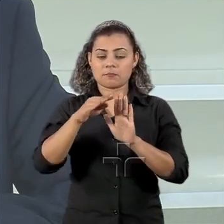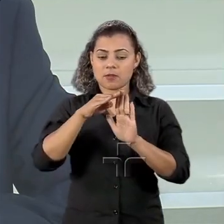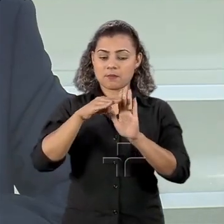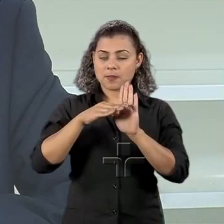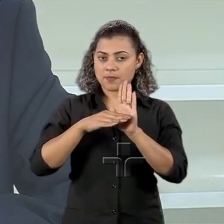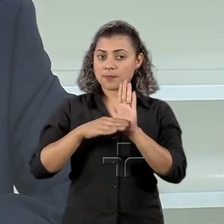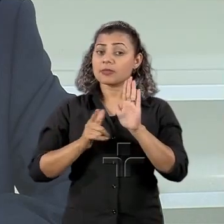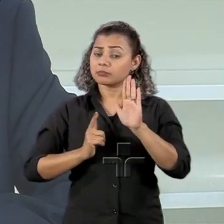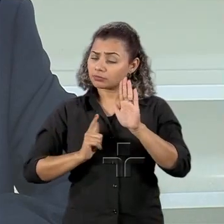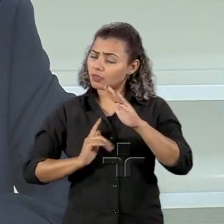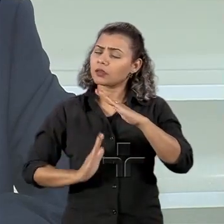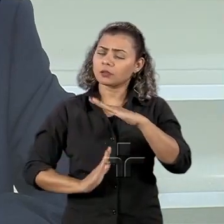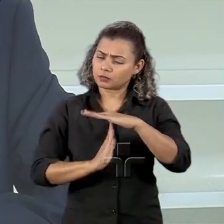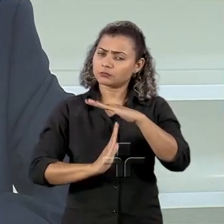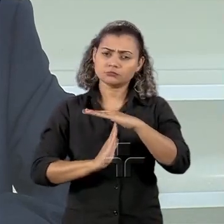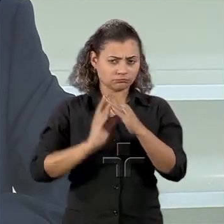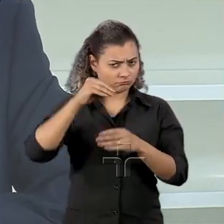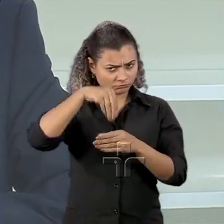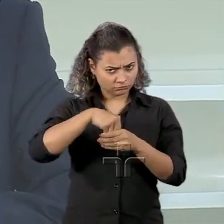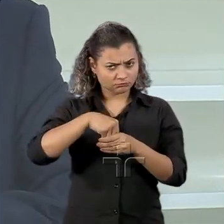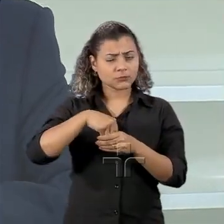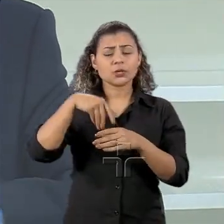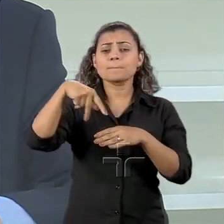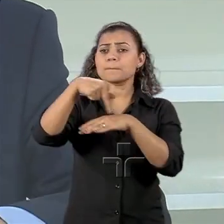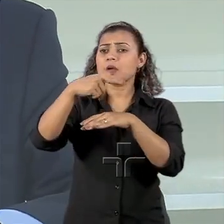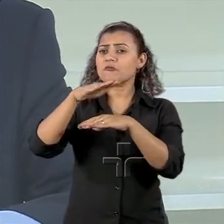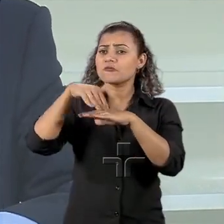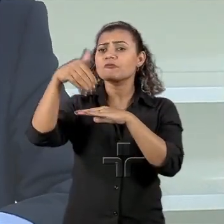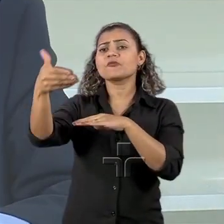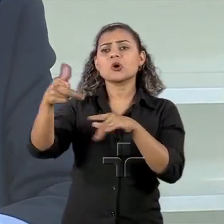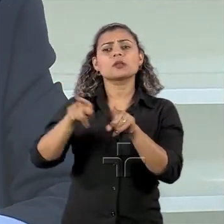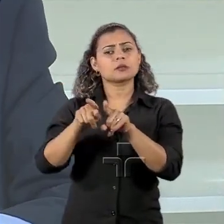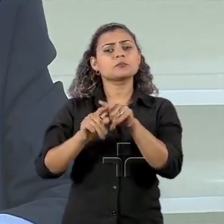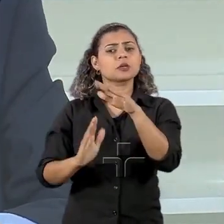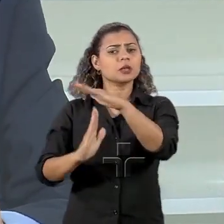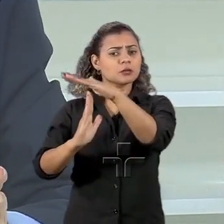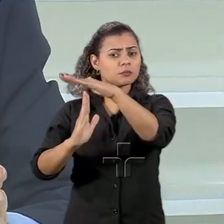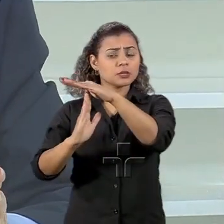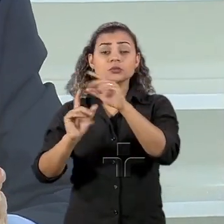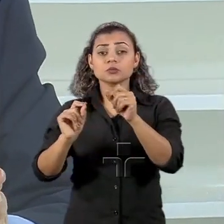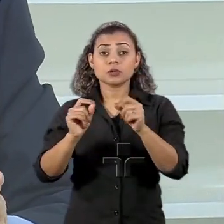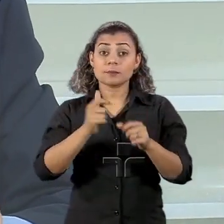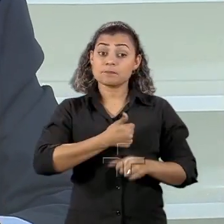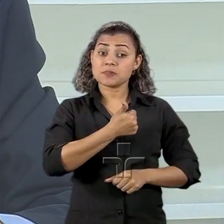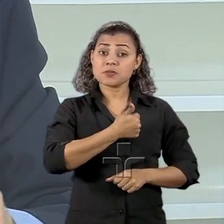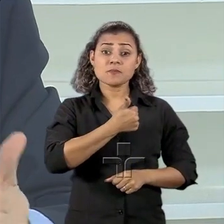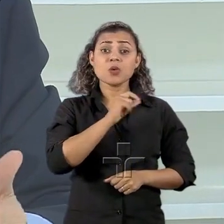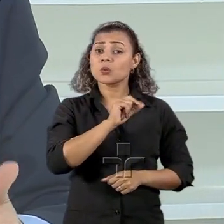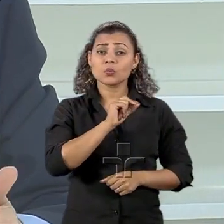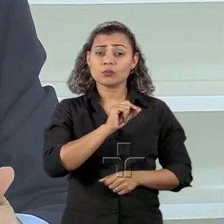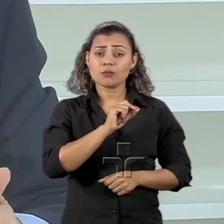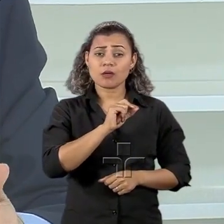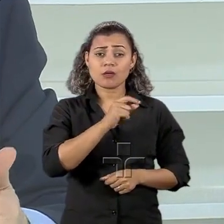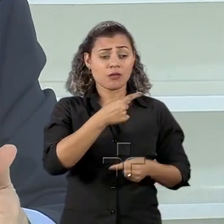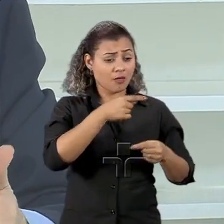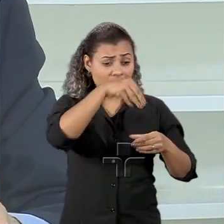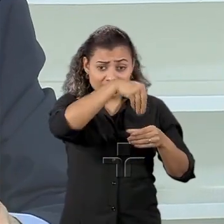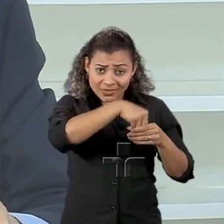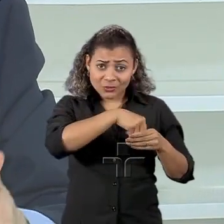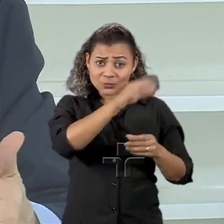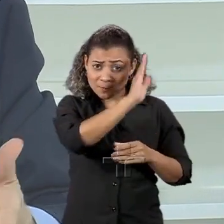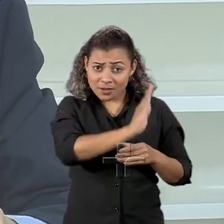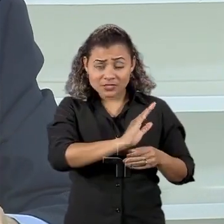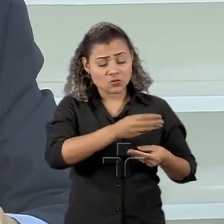limitações internas e externas, ele tem que começar por colocar a casa em ordem. Quer dizer, a política externa só tem